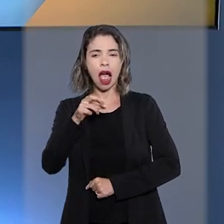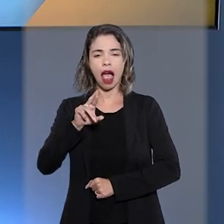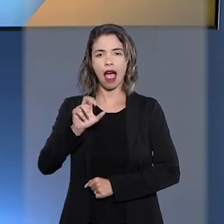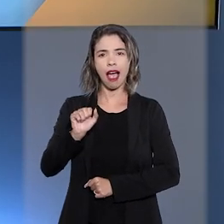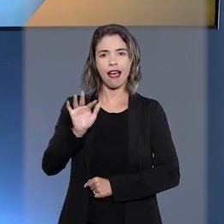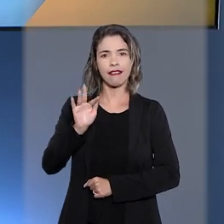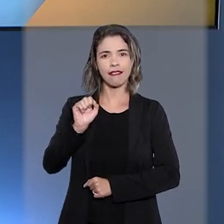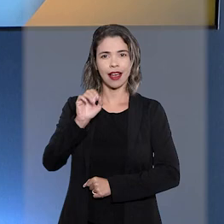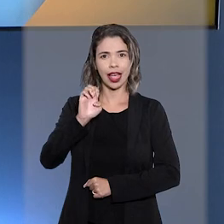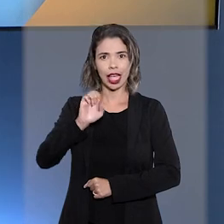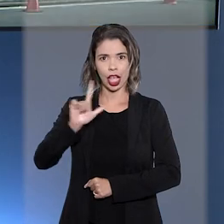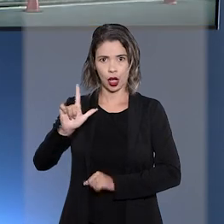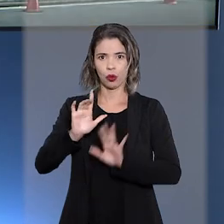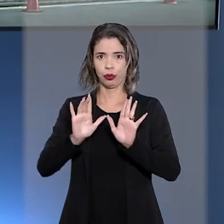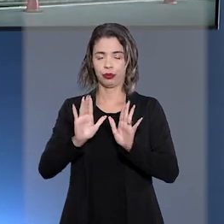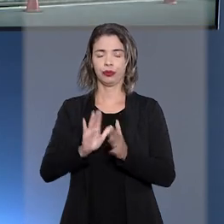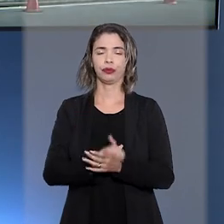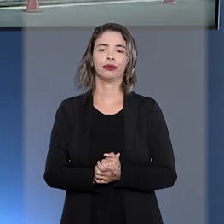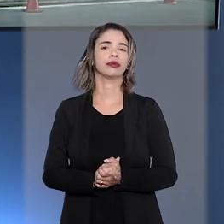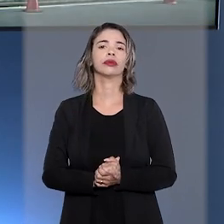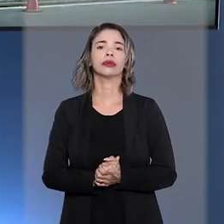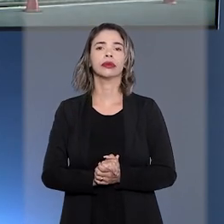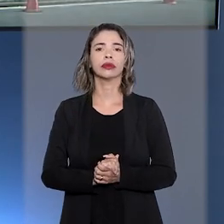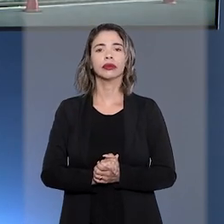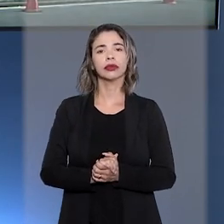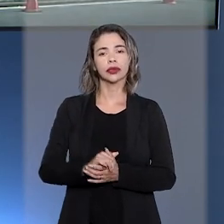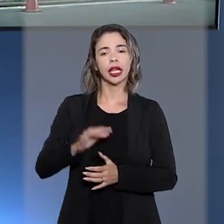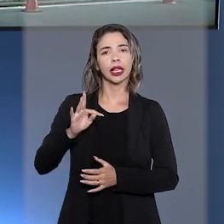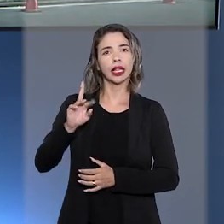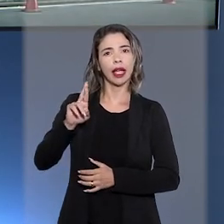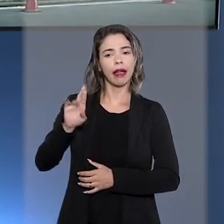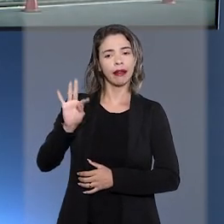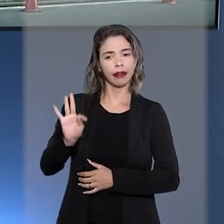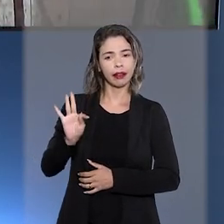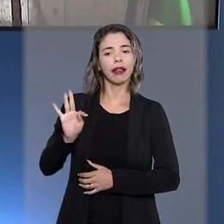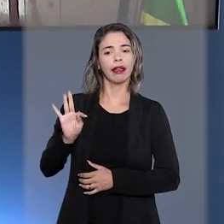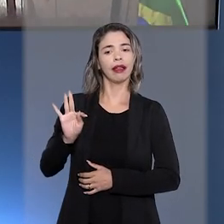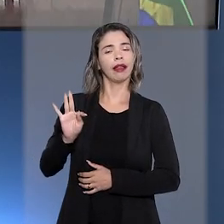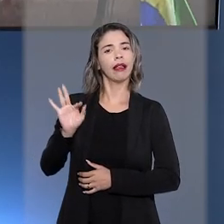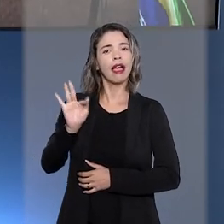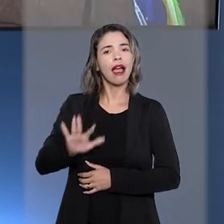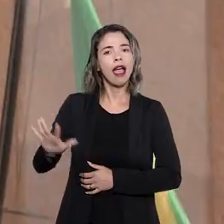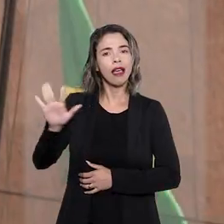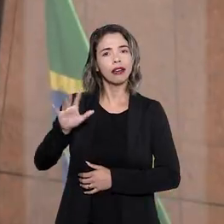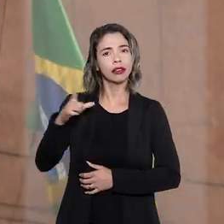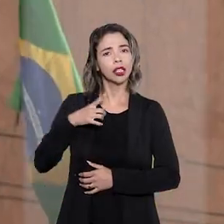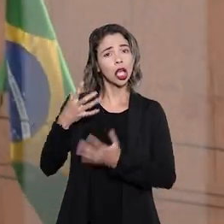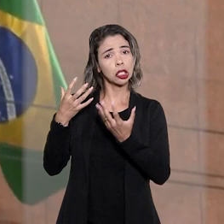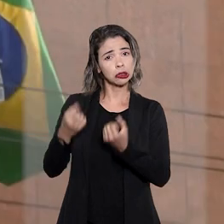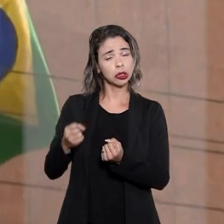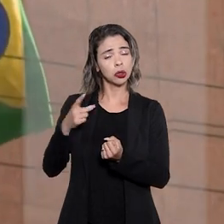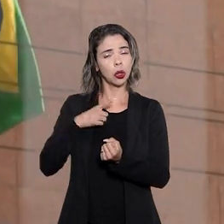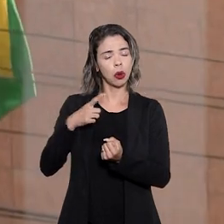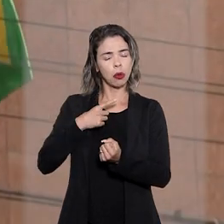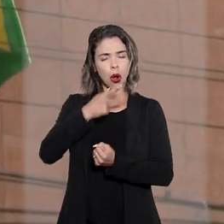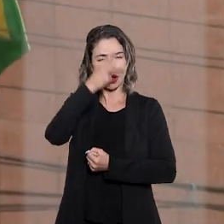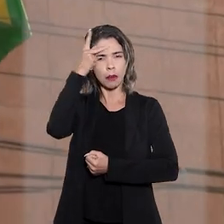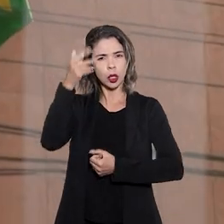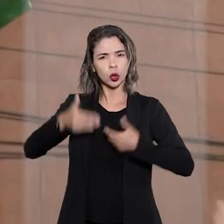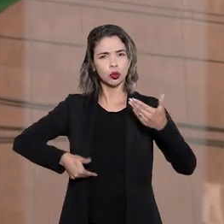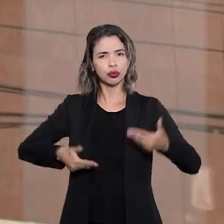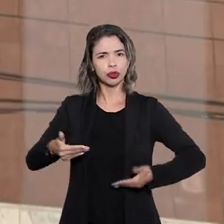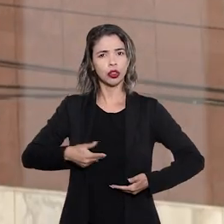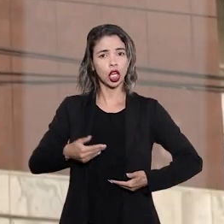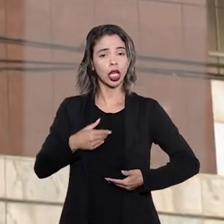Rafael Porfírio. O Tribunal Regional Federal da Segunda Região reconheceu a um servidor da Comissão Nacional de Energia